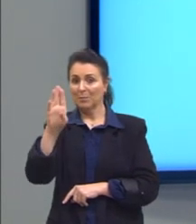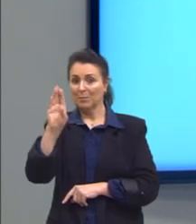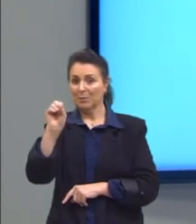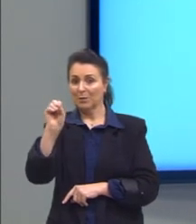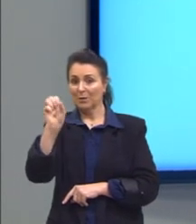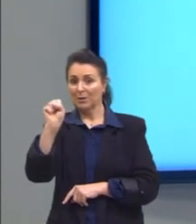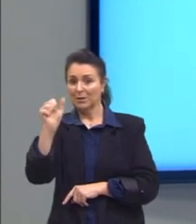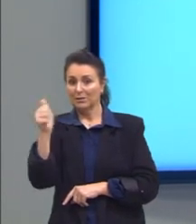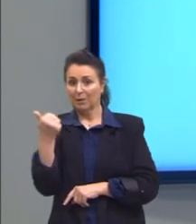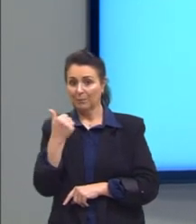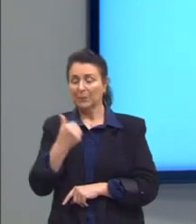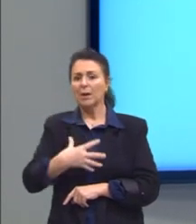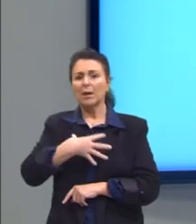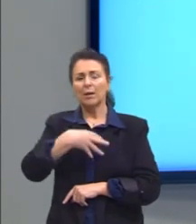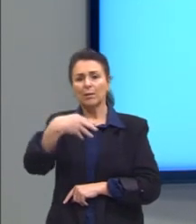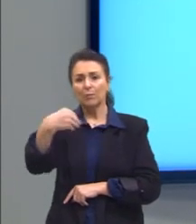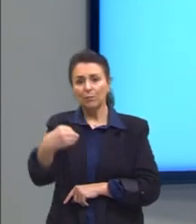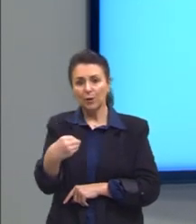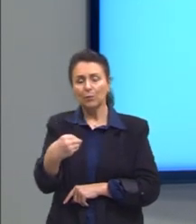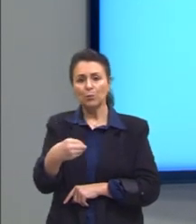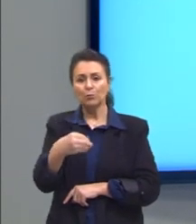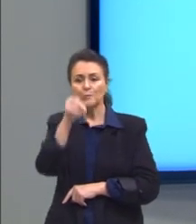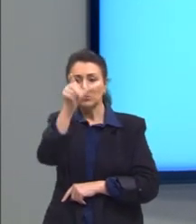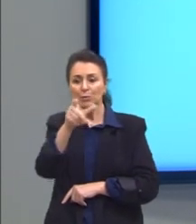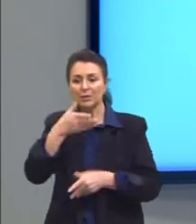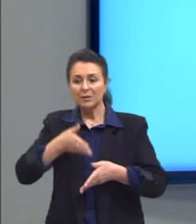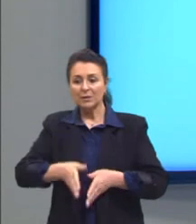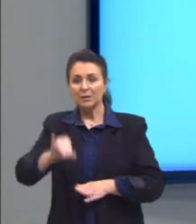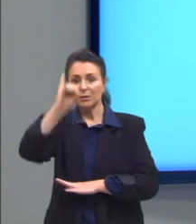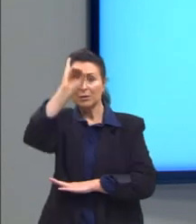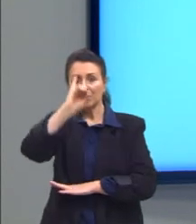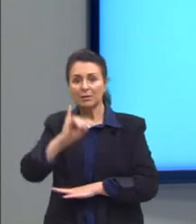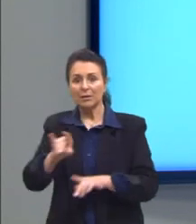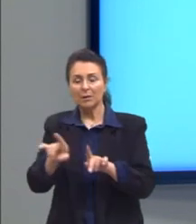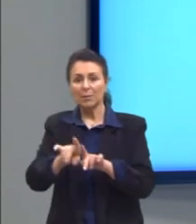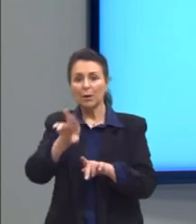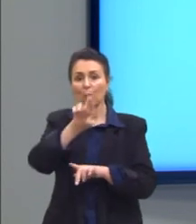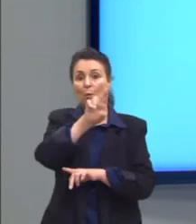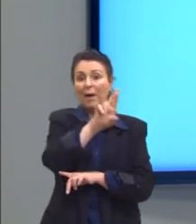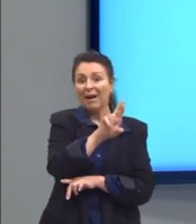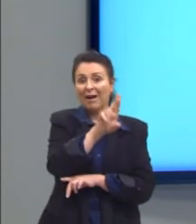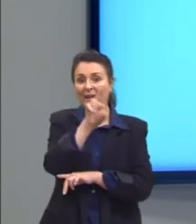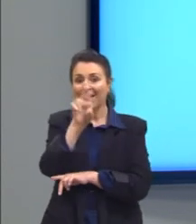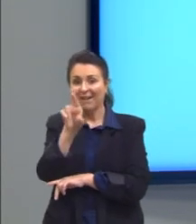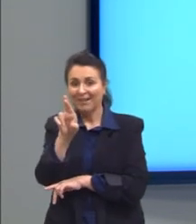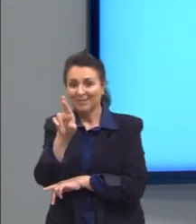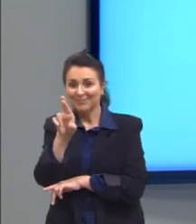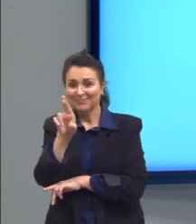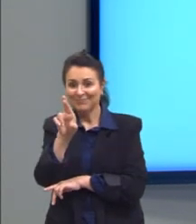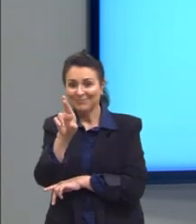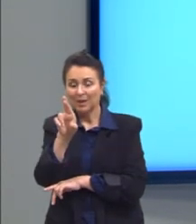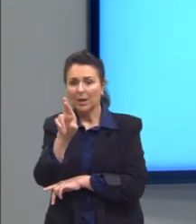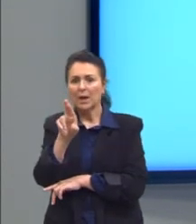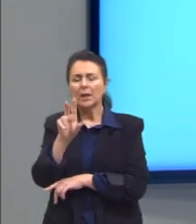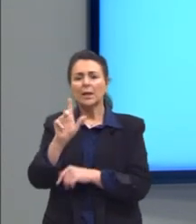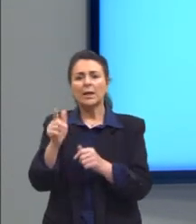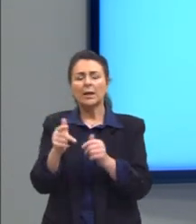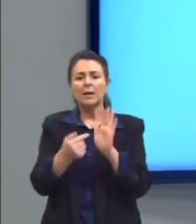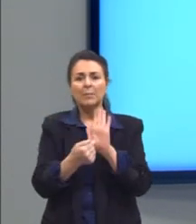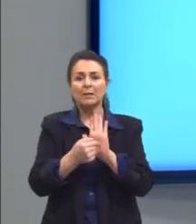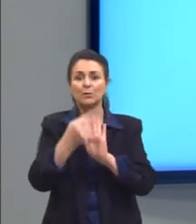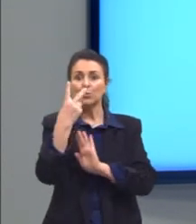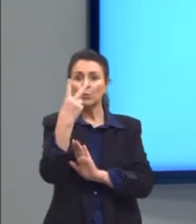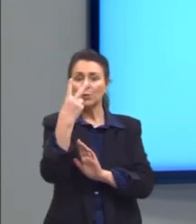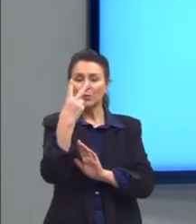de imigrantes italianos. Ou o chamado R retroflexo. Aquele R dobrado,